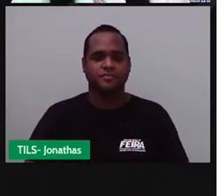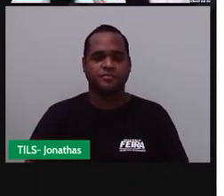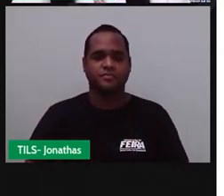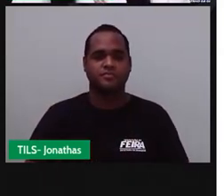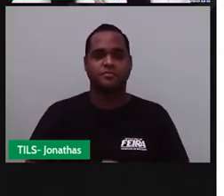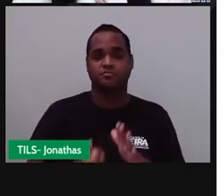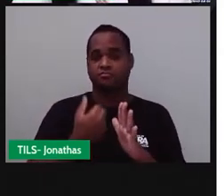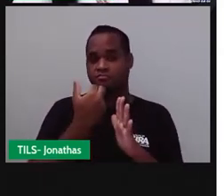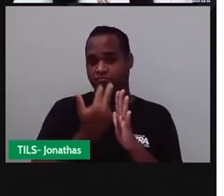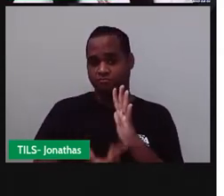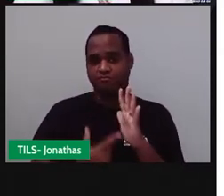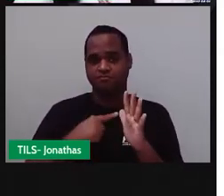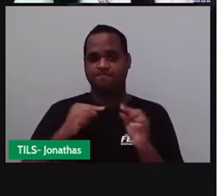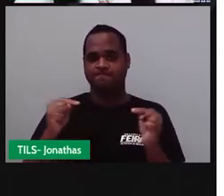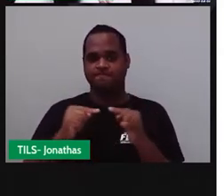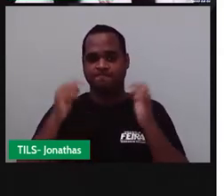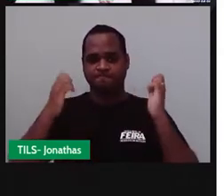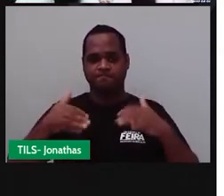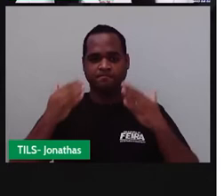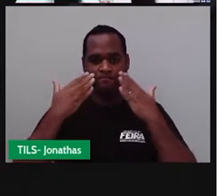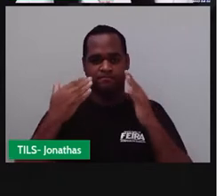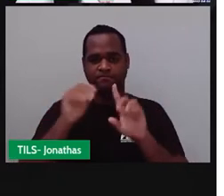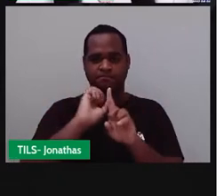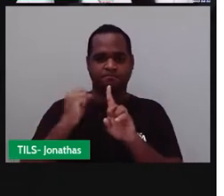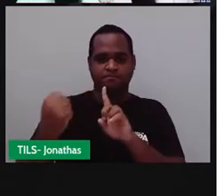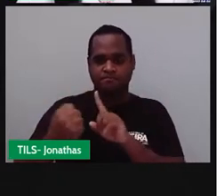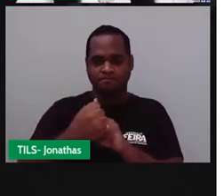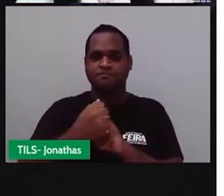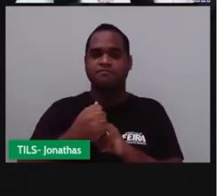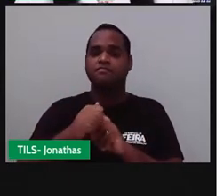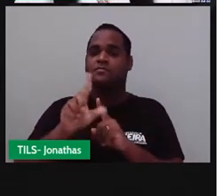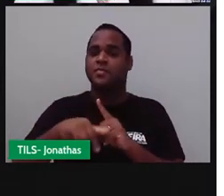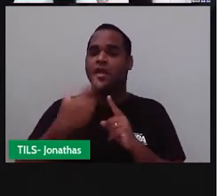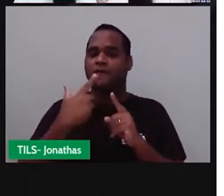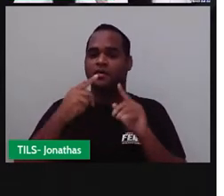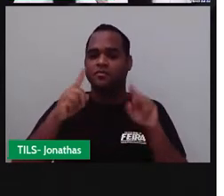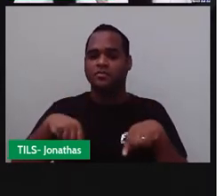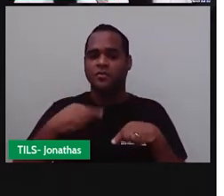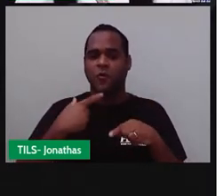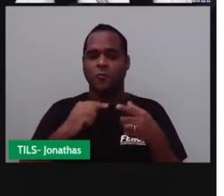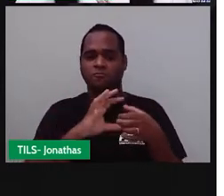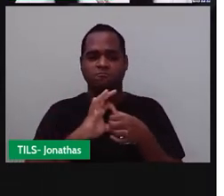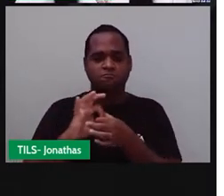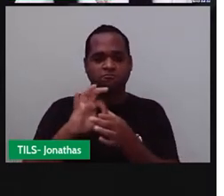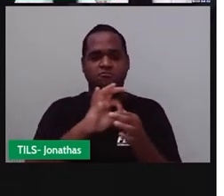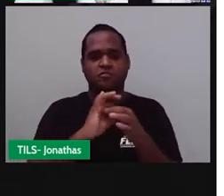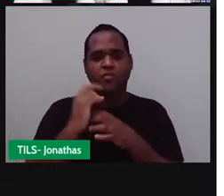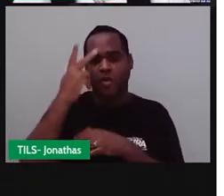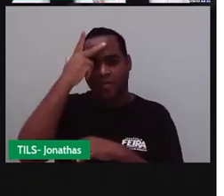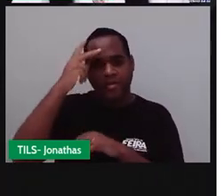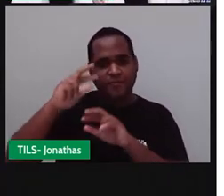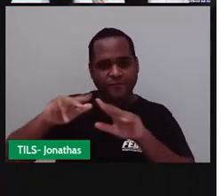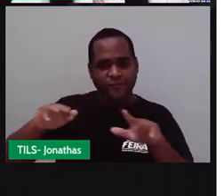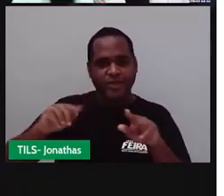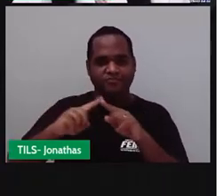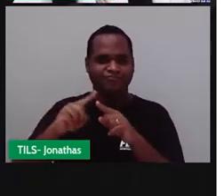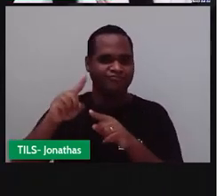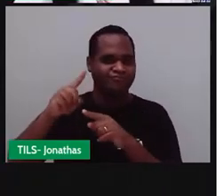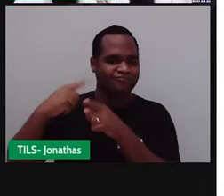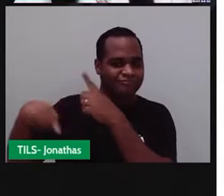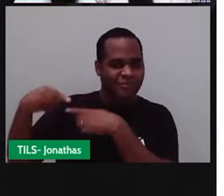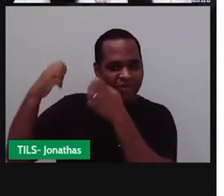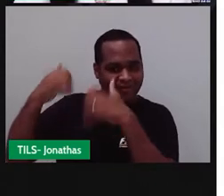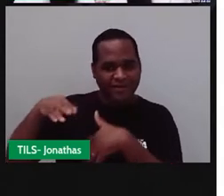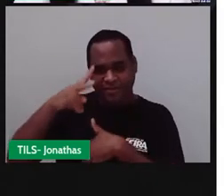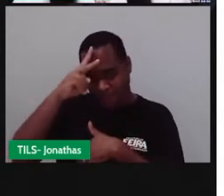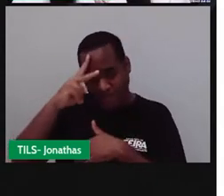Diversidade significa representar a sociedade. Afinal, somos compostos por pessoas de diferentes